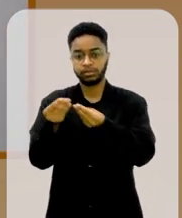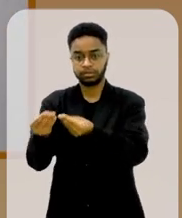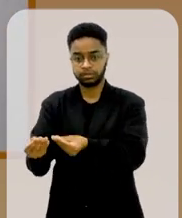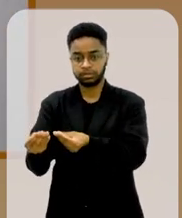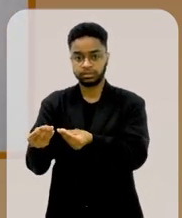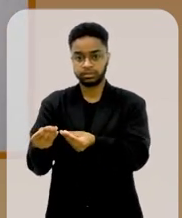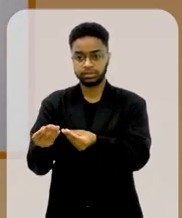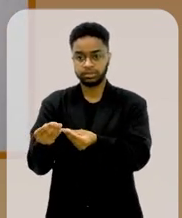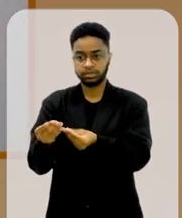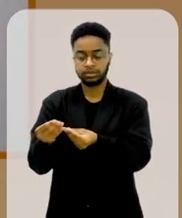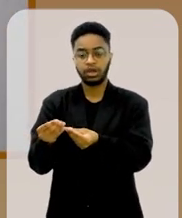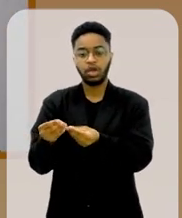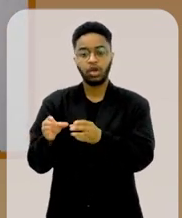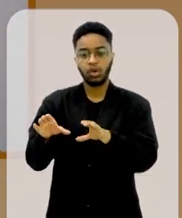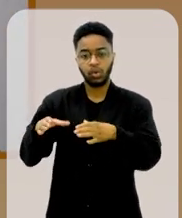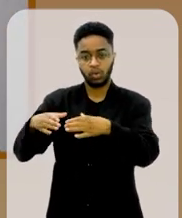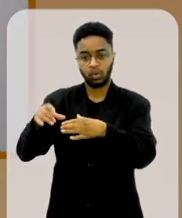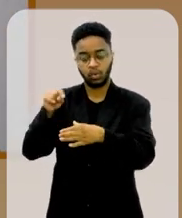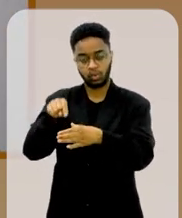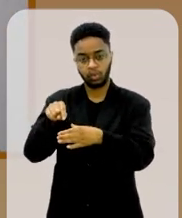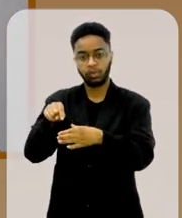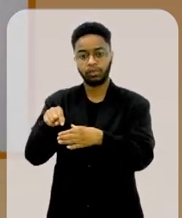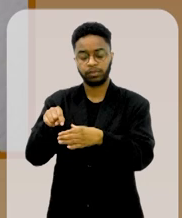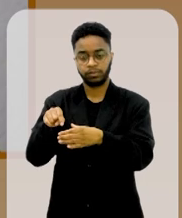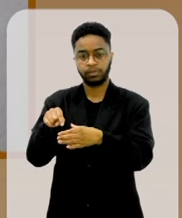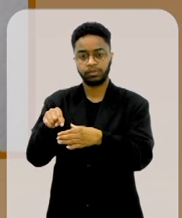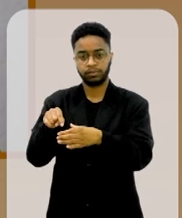do Sejil e do Cladem,